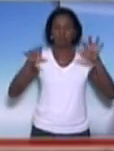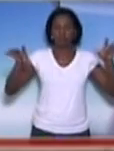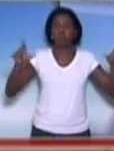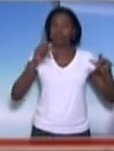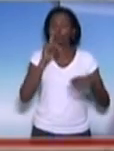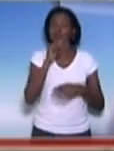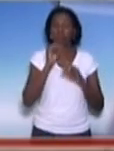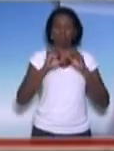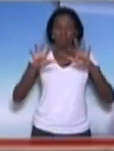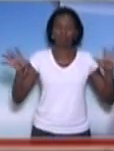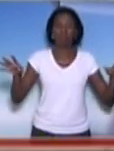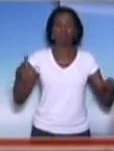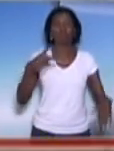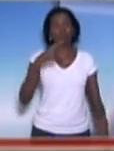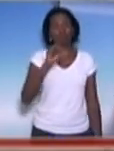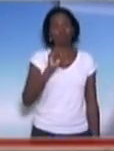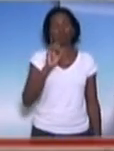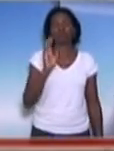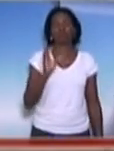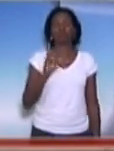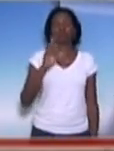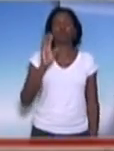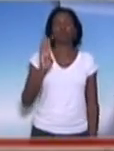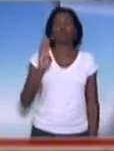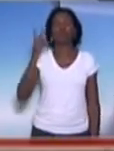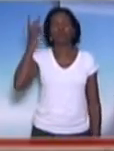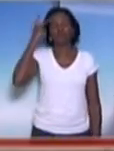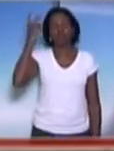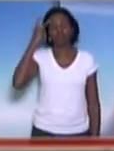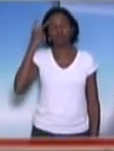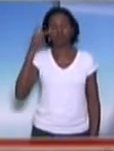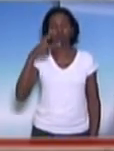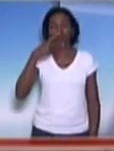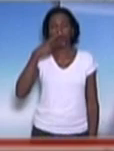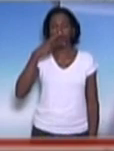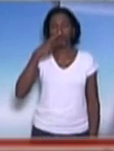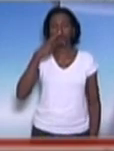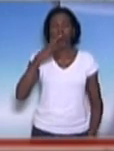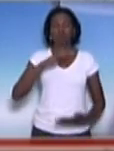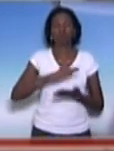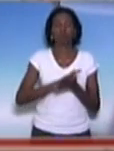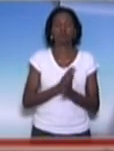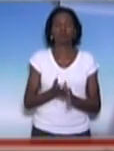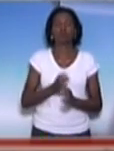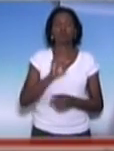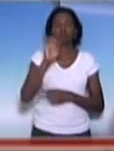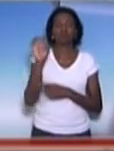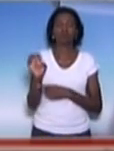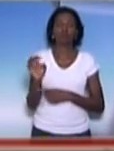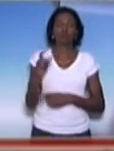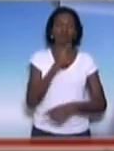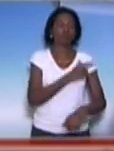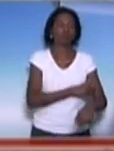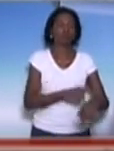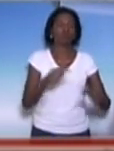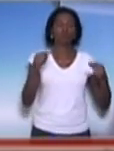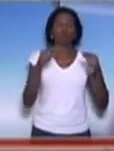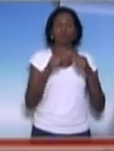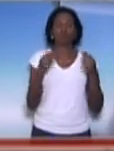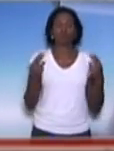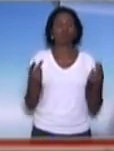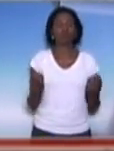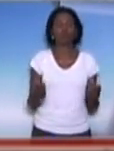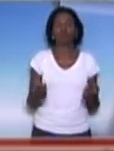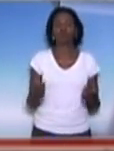obra do PSDB no estado de São Paulo, um partido que destrói, que arrebenta o estado. E na educação não é diferente.